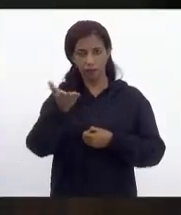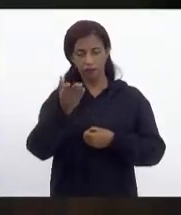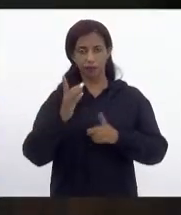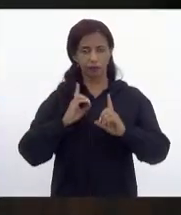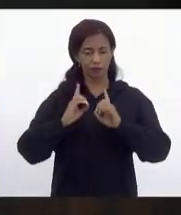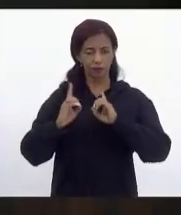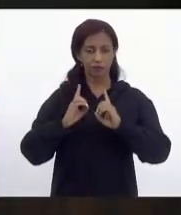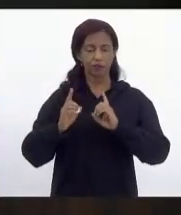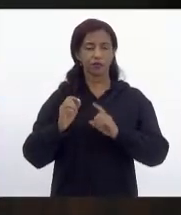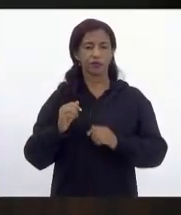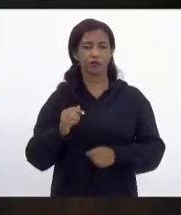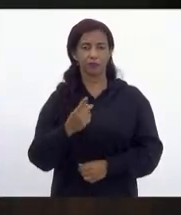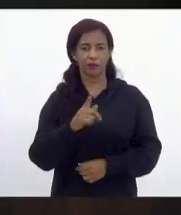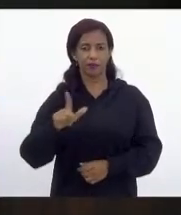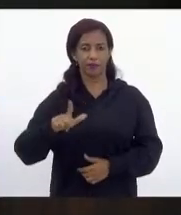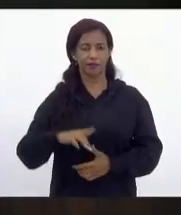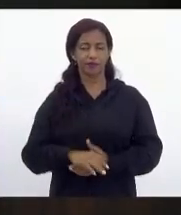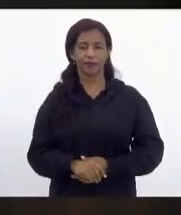vai poder discutir o projeto.